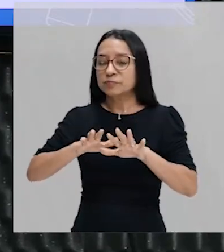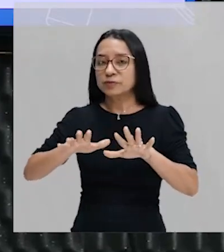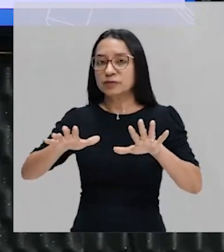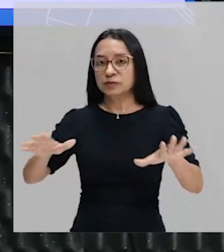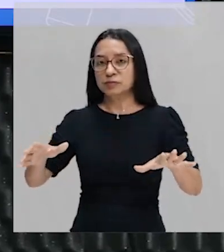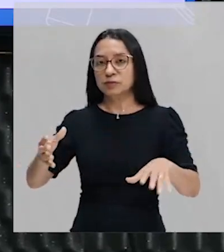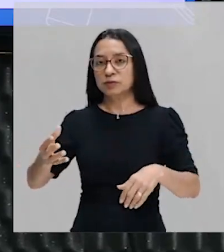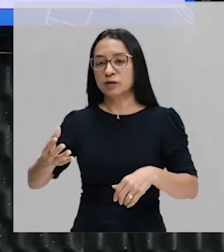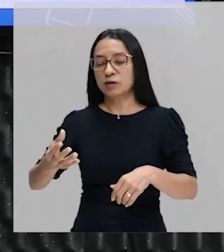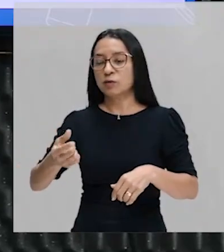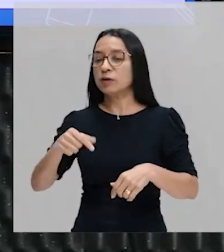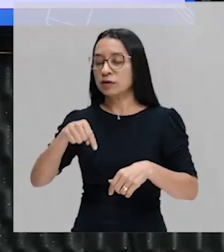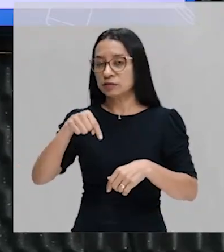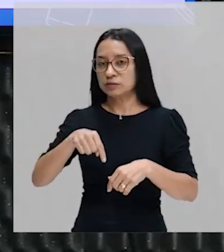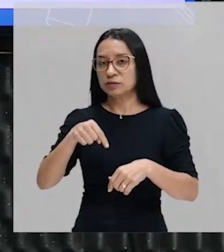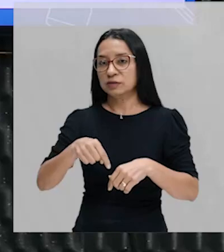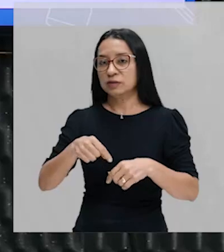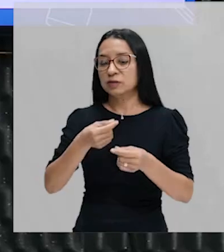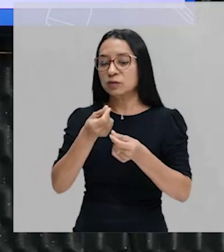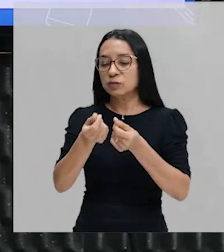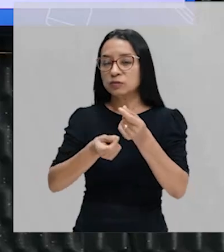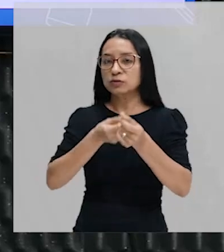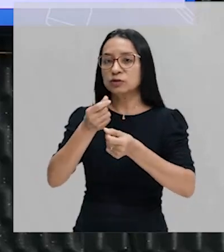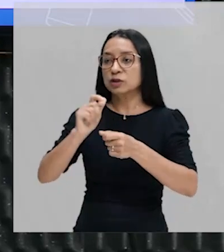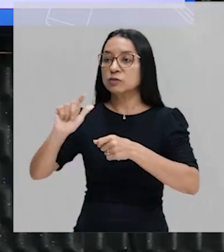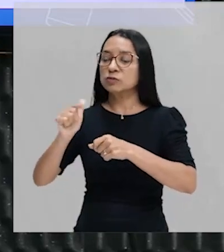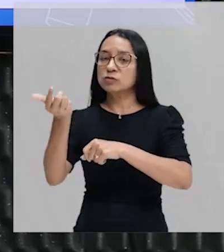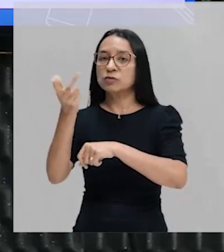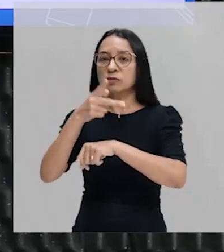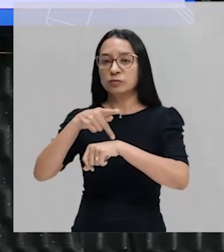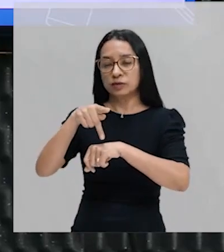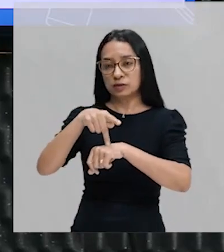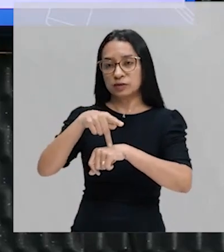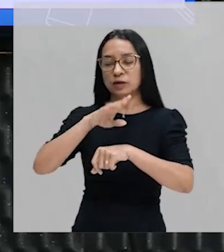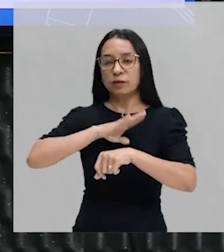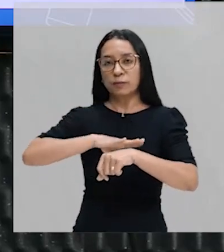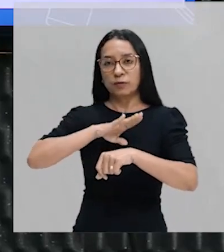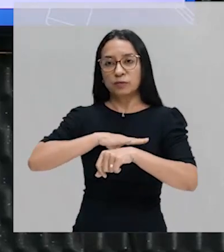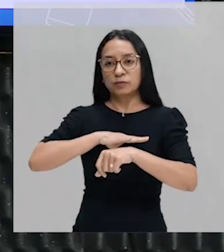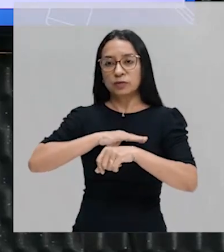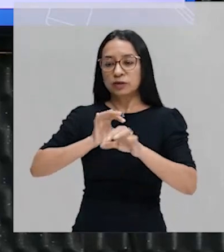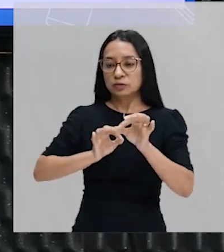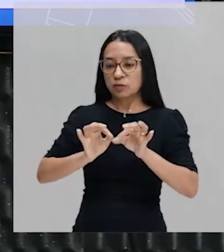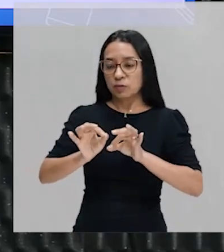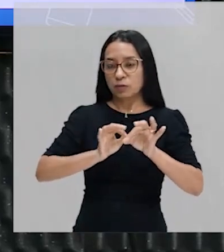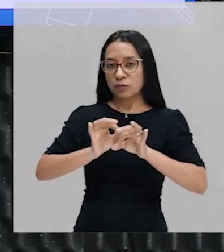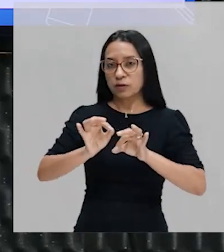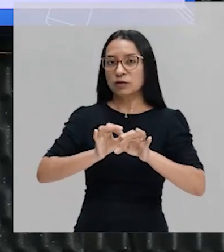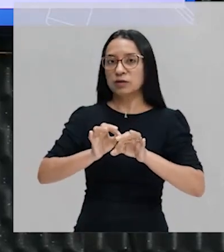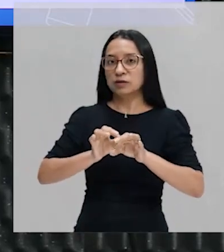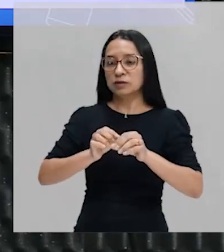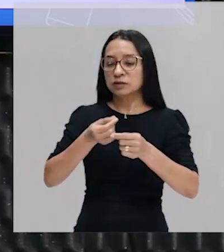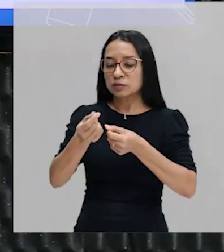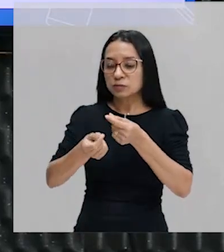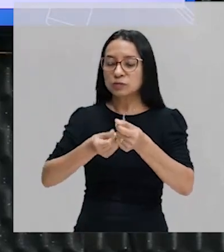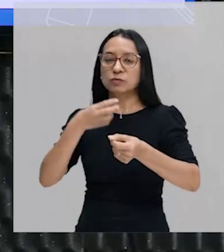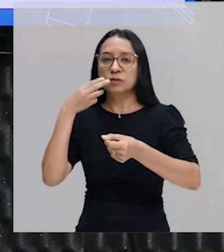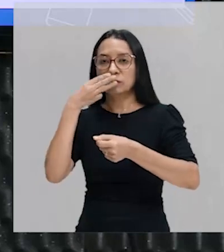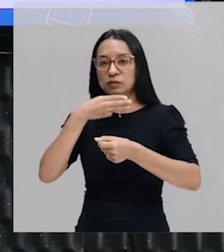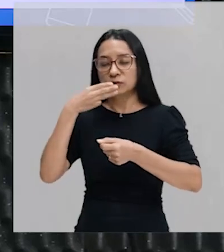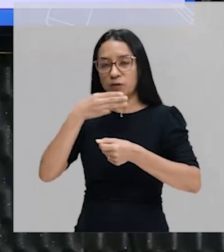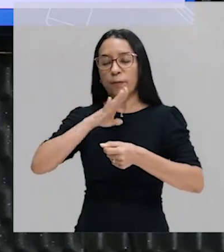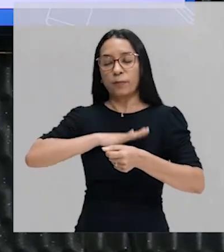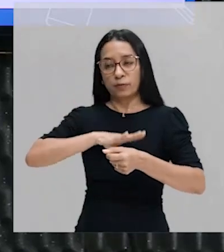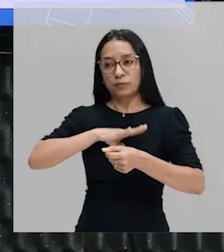capital estrangeiro. Portugal, quando monta a economia açucareira na colônia, Portugal